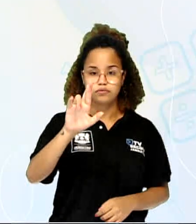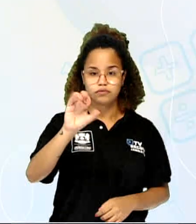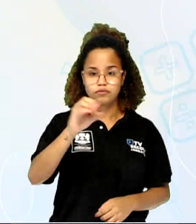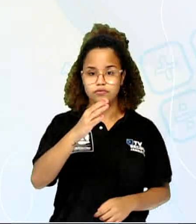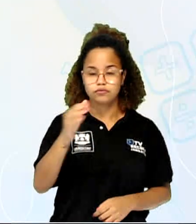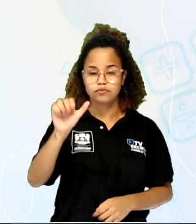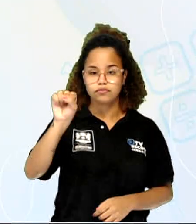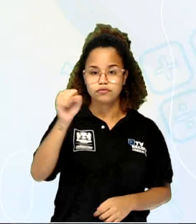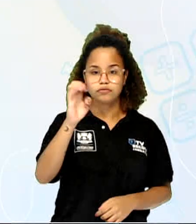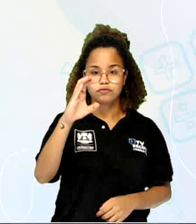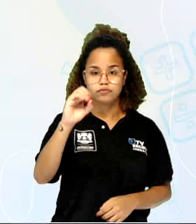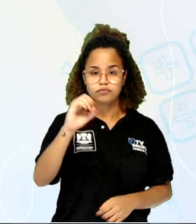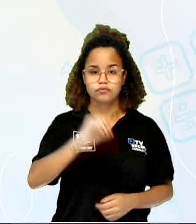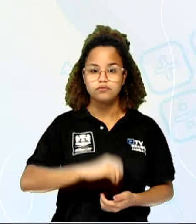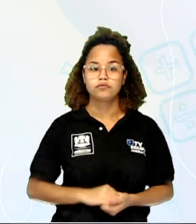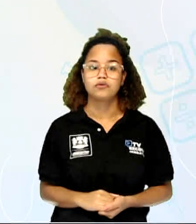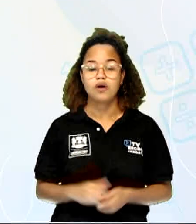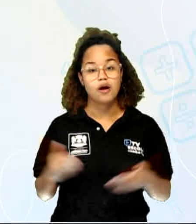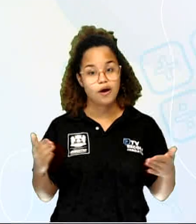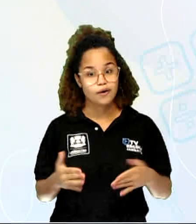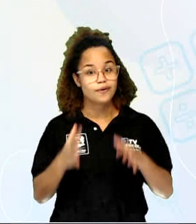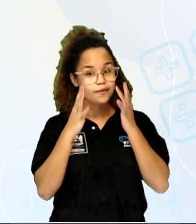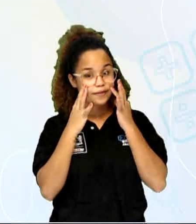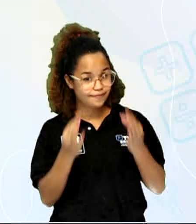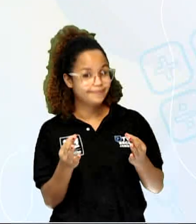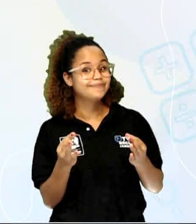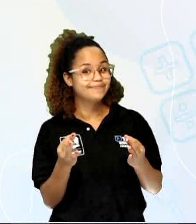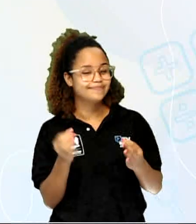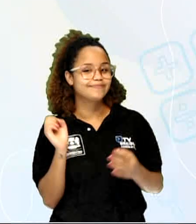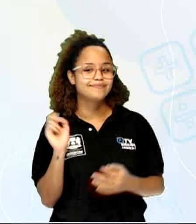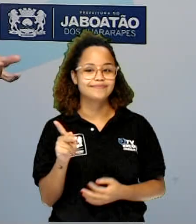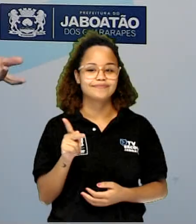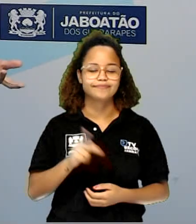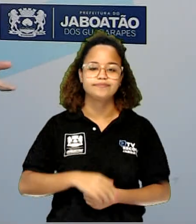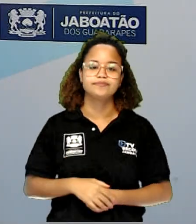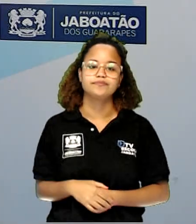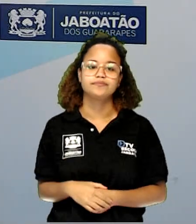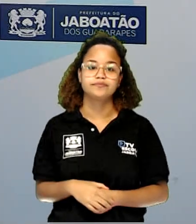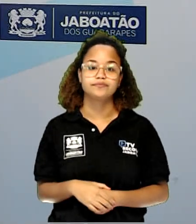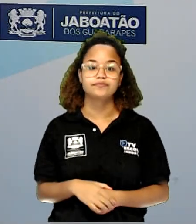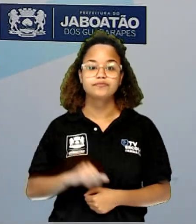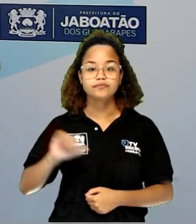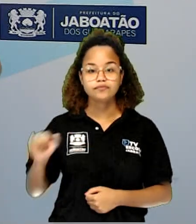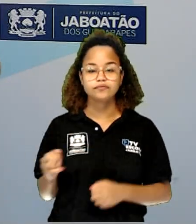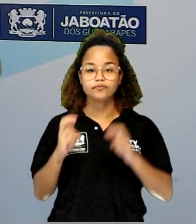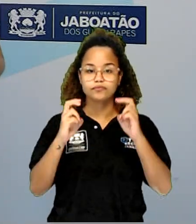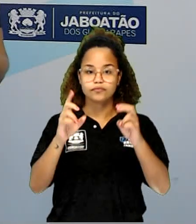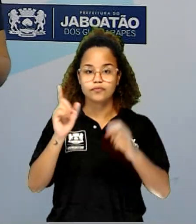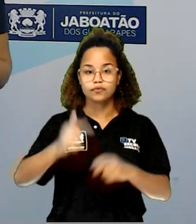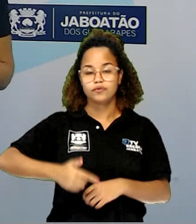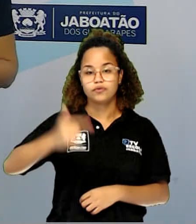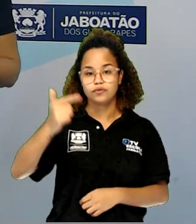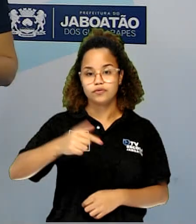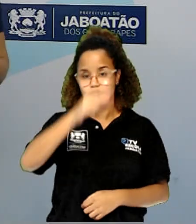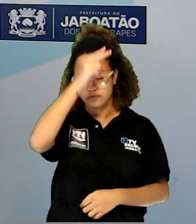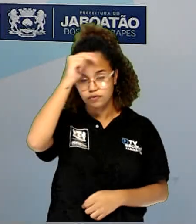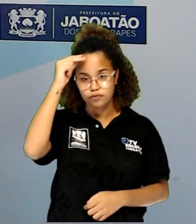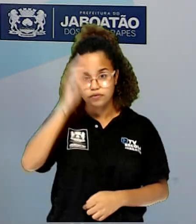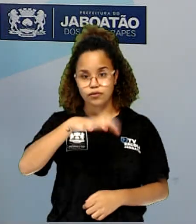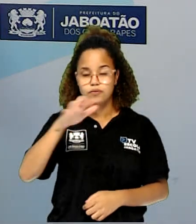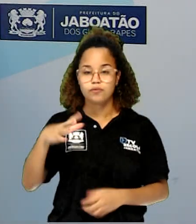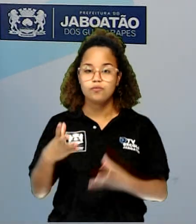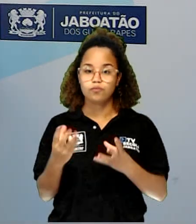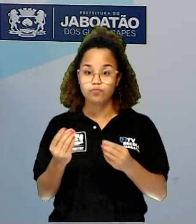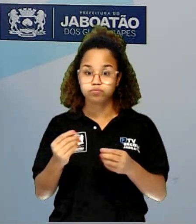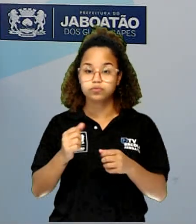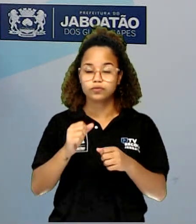Vamos continuar. Fique ligado, tá certo? Jaboatão, ele é o segundo município mais populoso, como